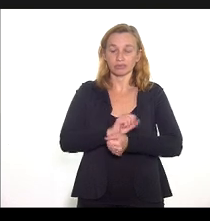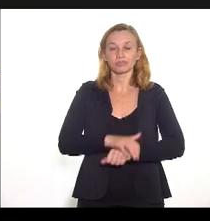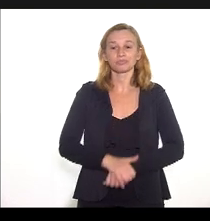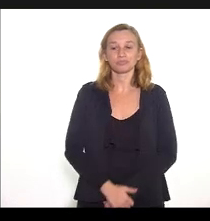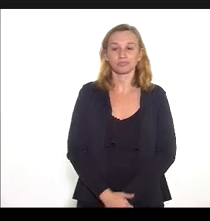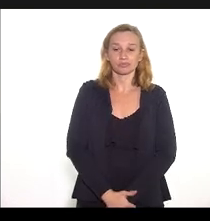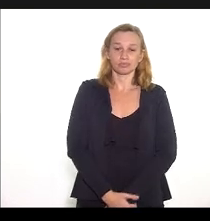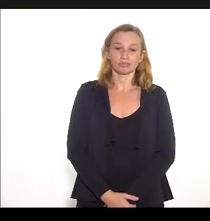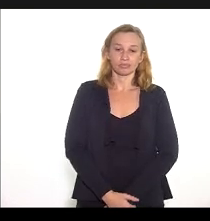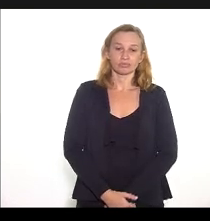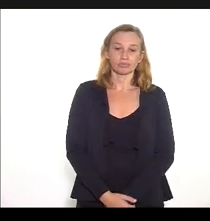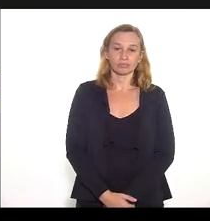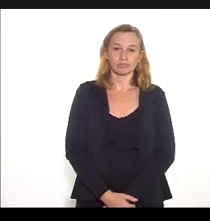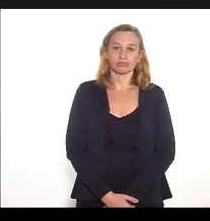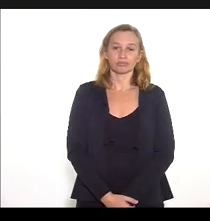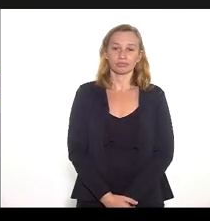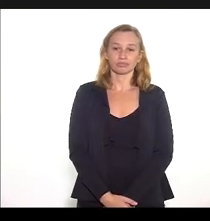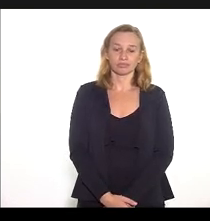novo.